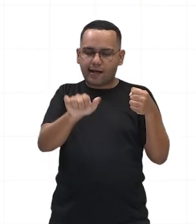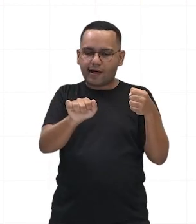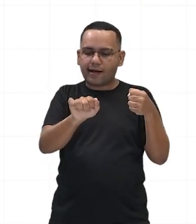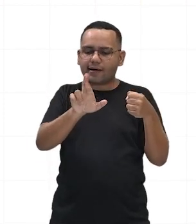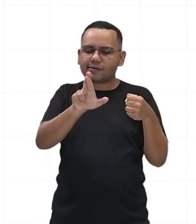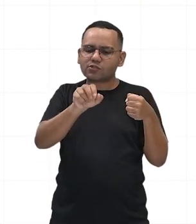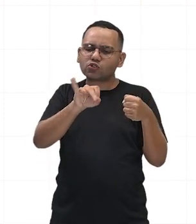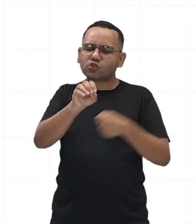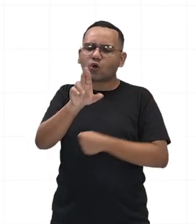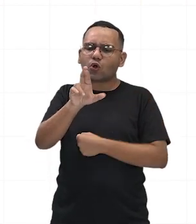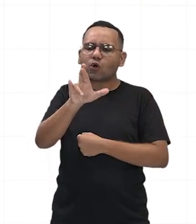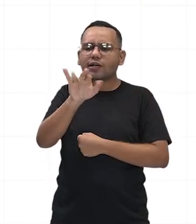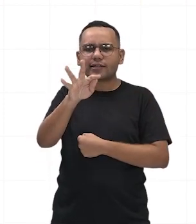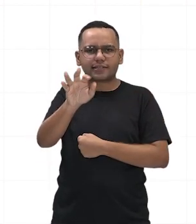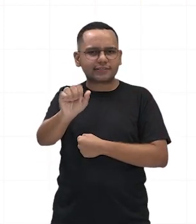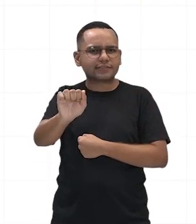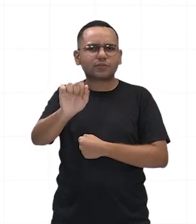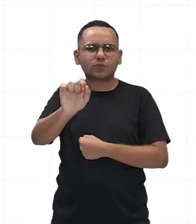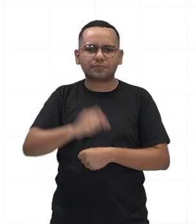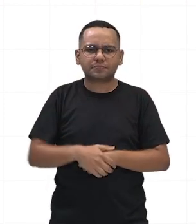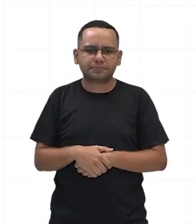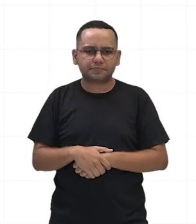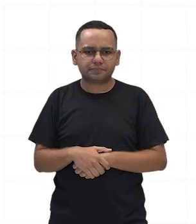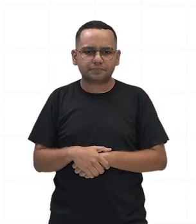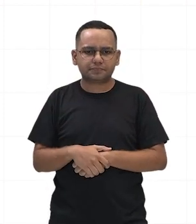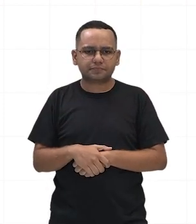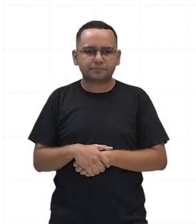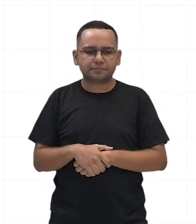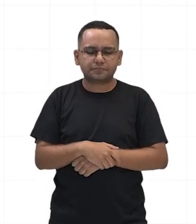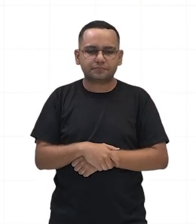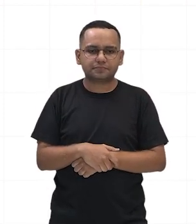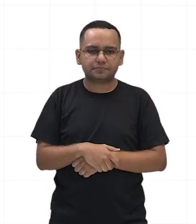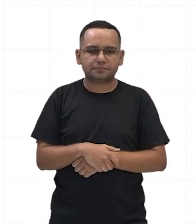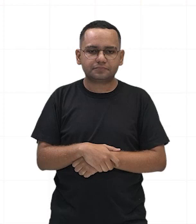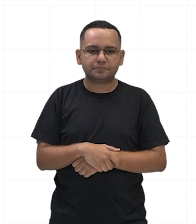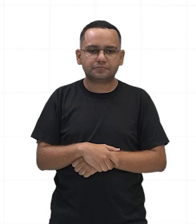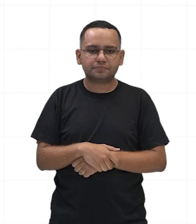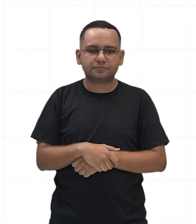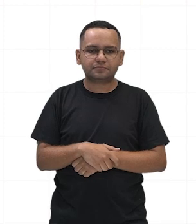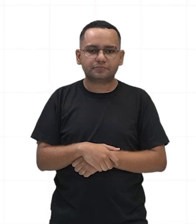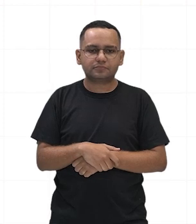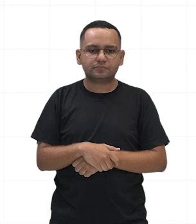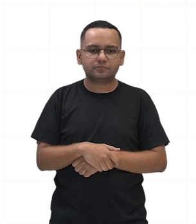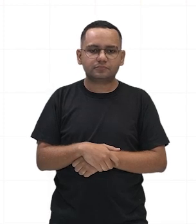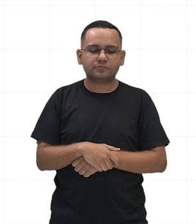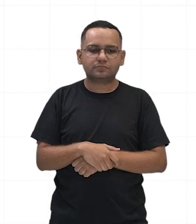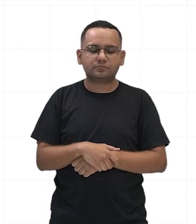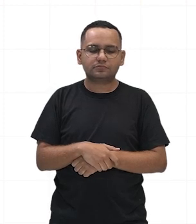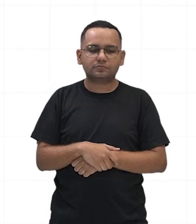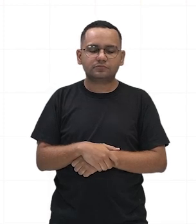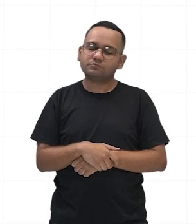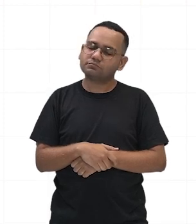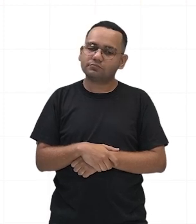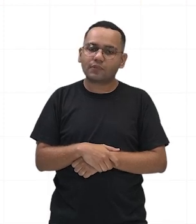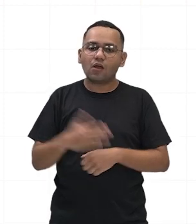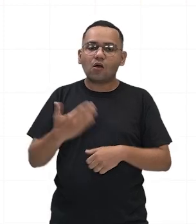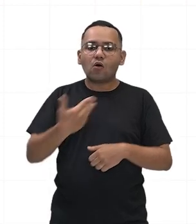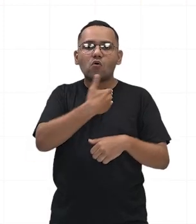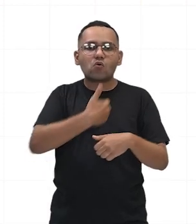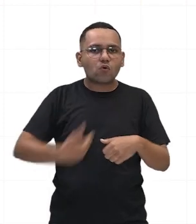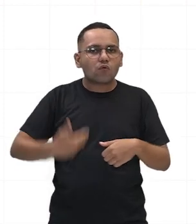significa, na realidade, a sua etimologia significa o governo dos melhores. Mas não é bem isso. Na realidade,